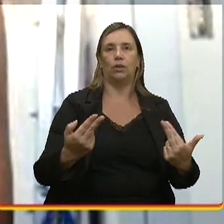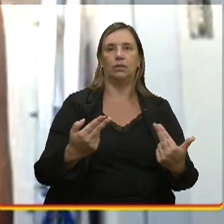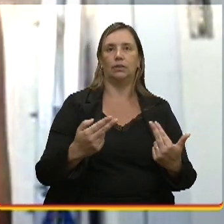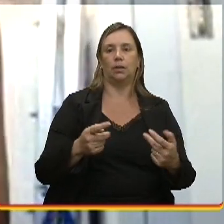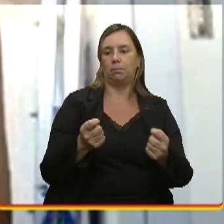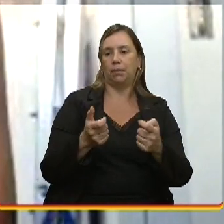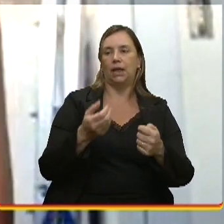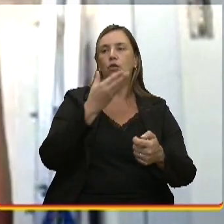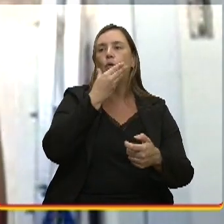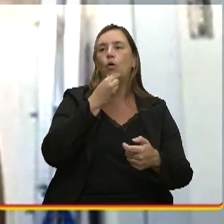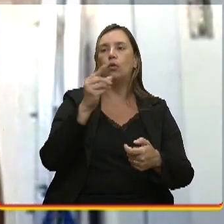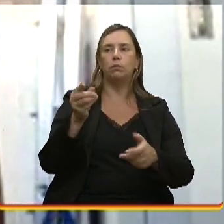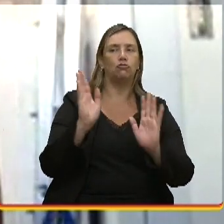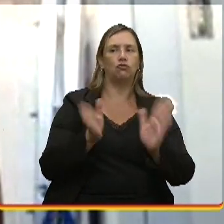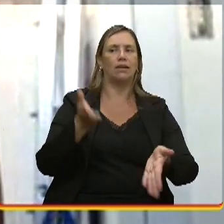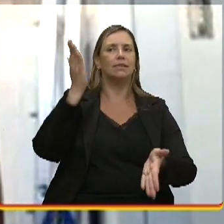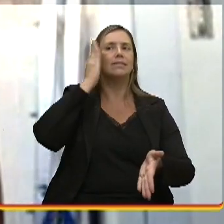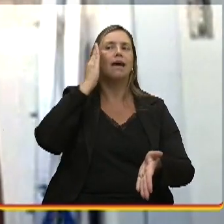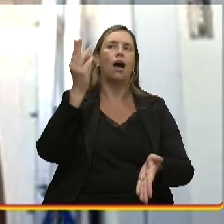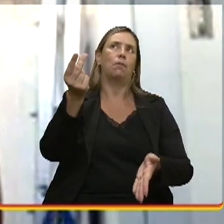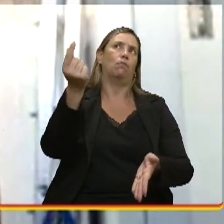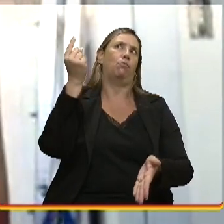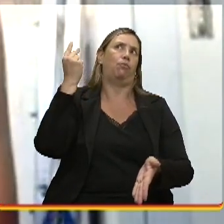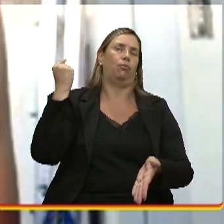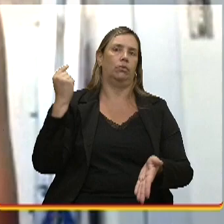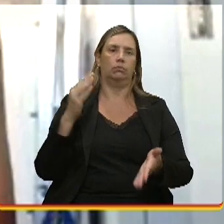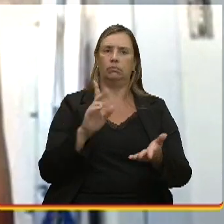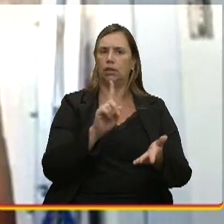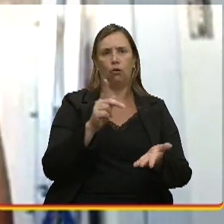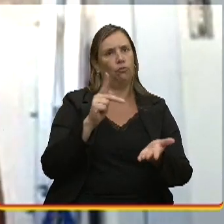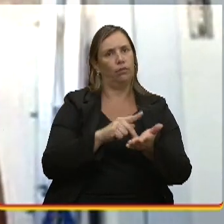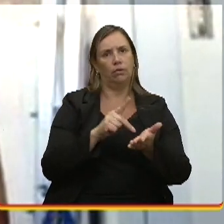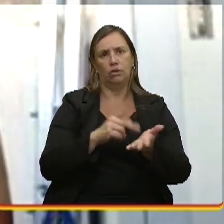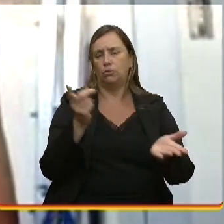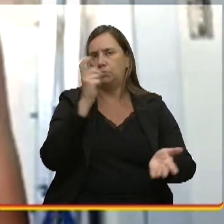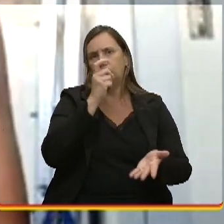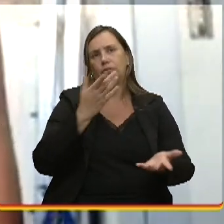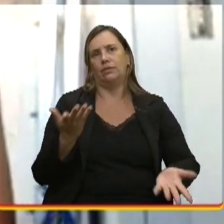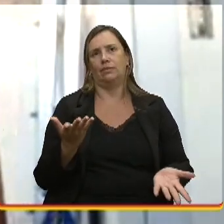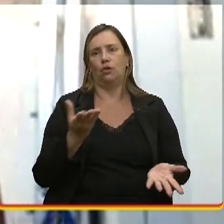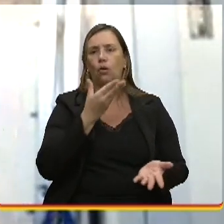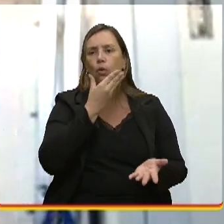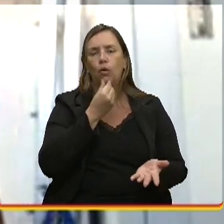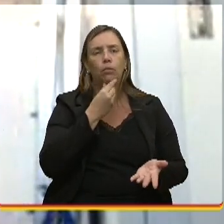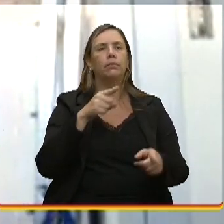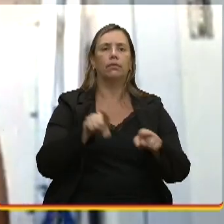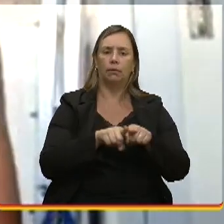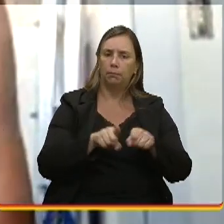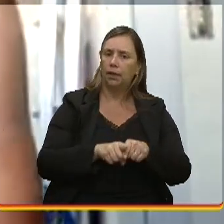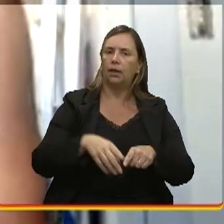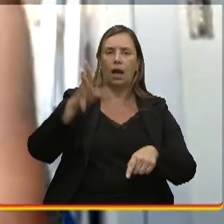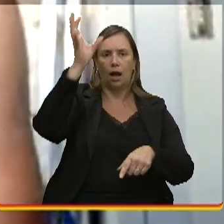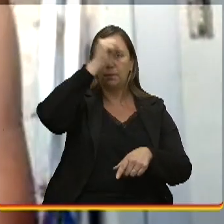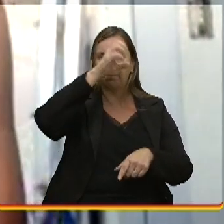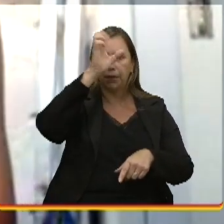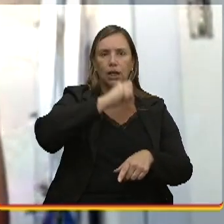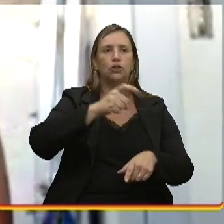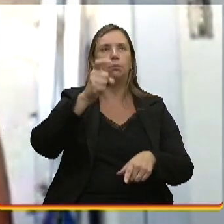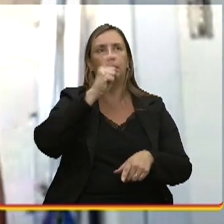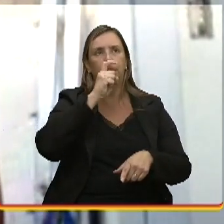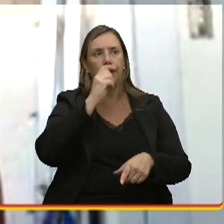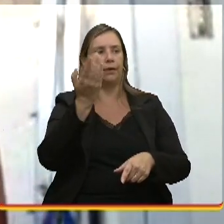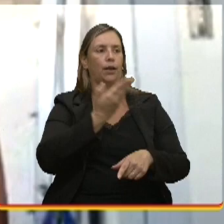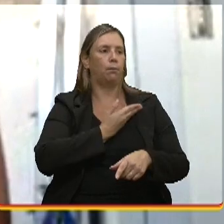sabendo, né? E não é verdade. Eles também aprenderam de alguma forma, seja com os pais, seja com os amigos, seja,